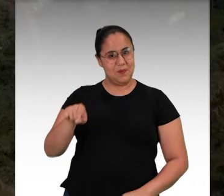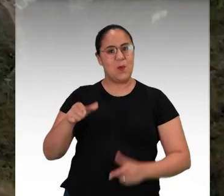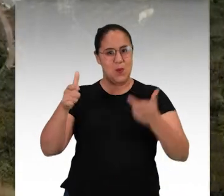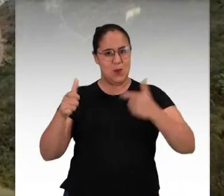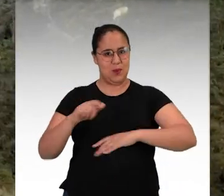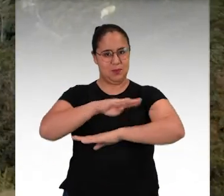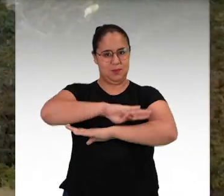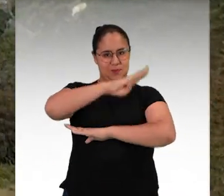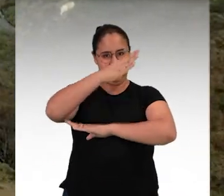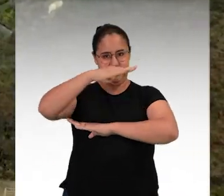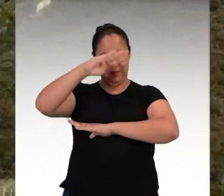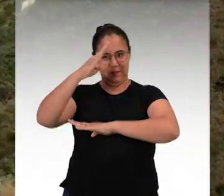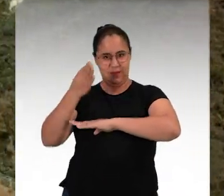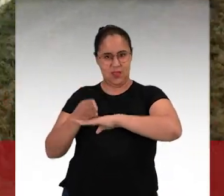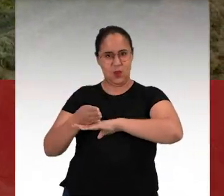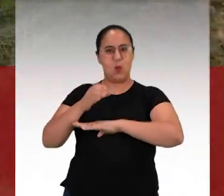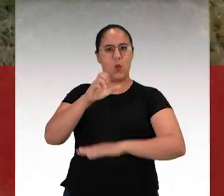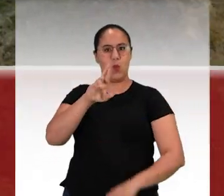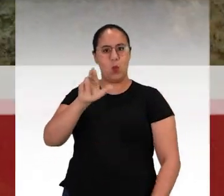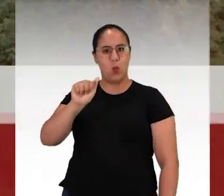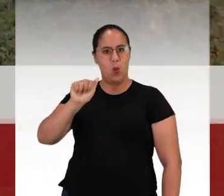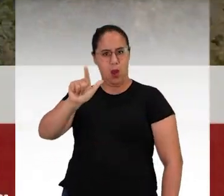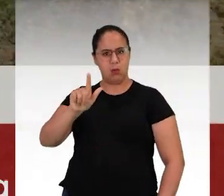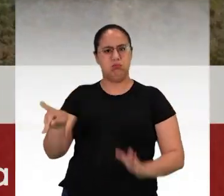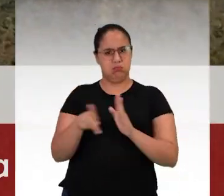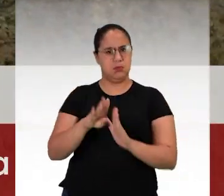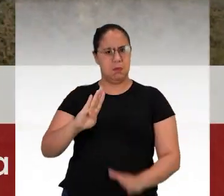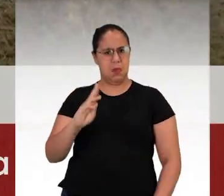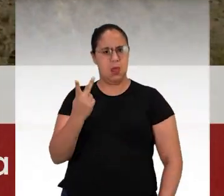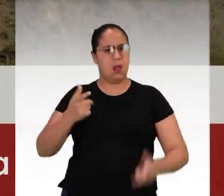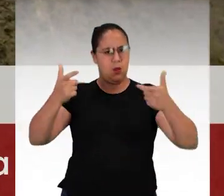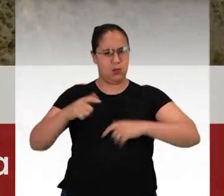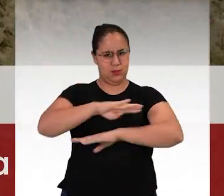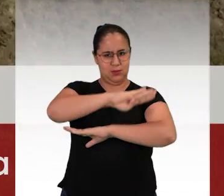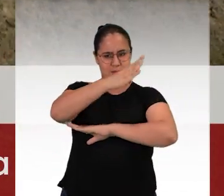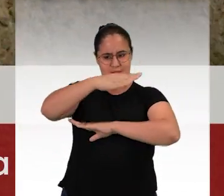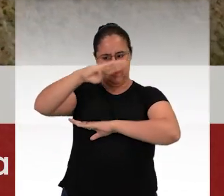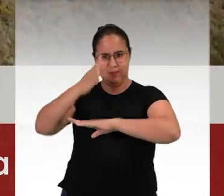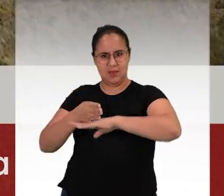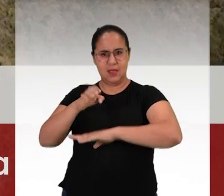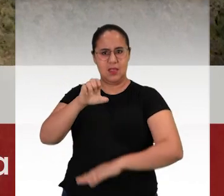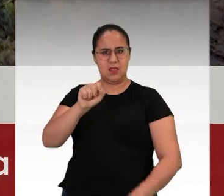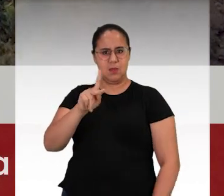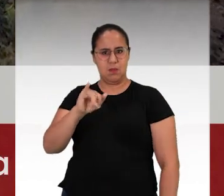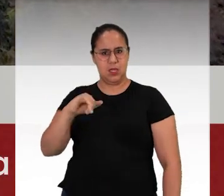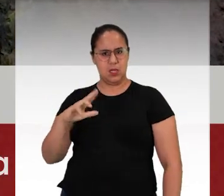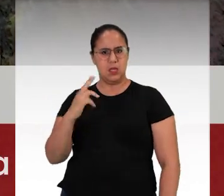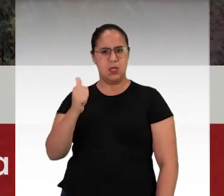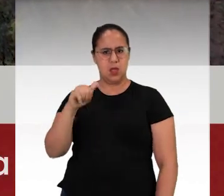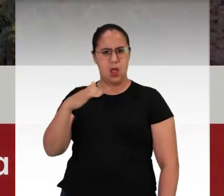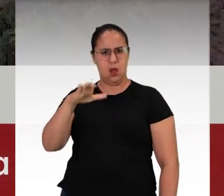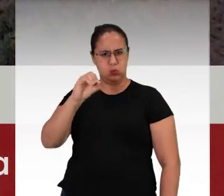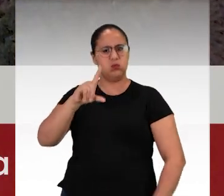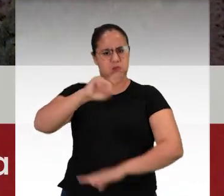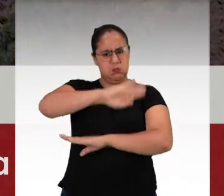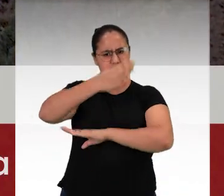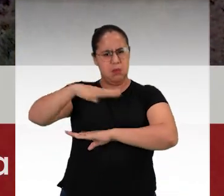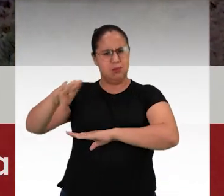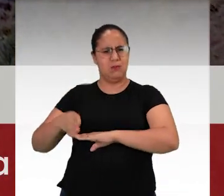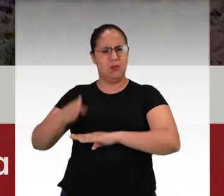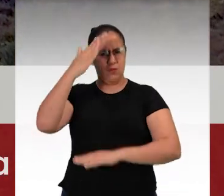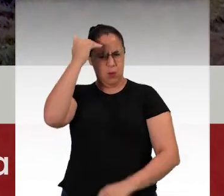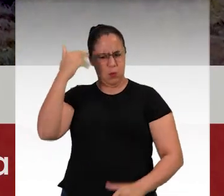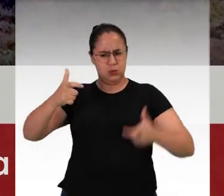Essa é a Serra do Curral, um símbolo de Belo Horizonte. Faz parte da Serra do Espinhaço, uma cordilira reconhecida